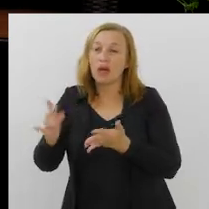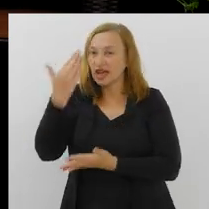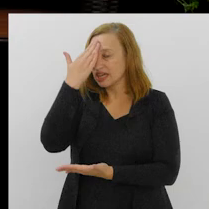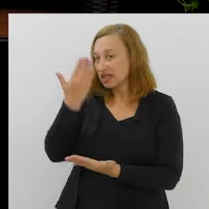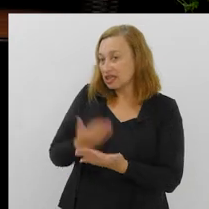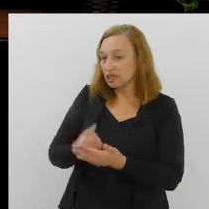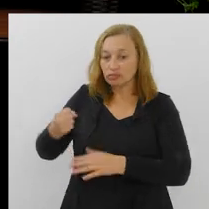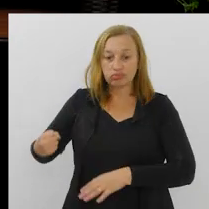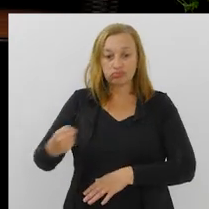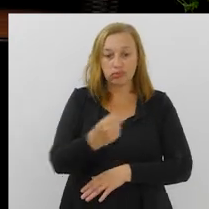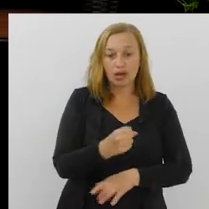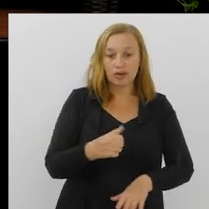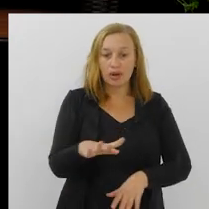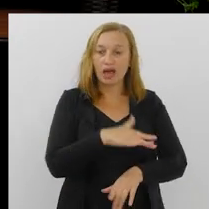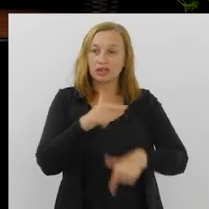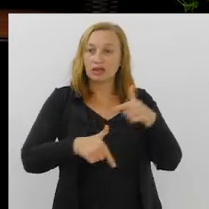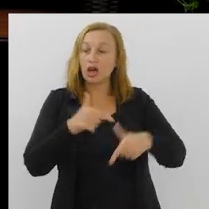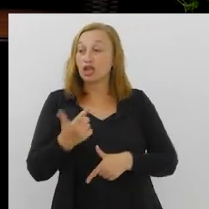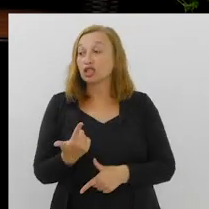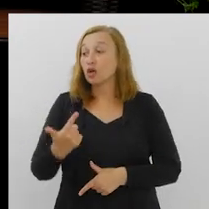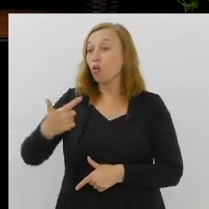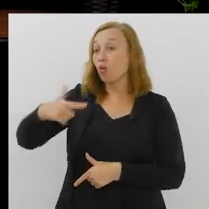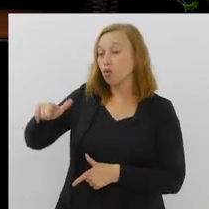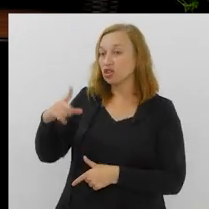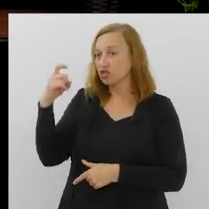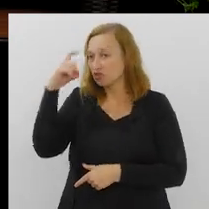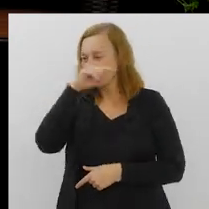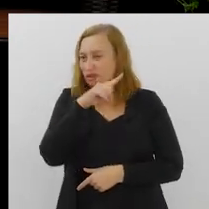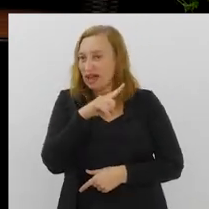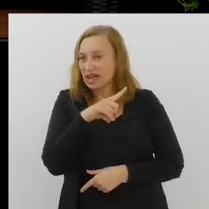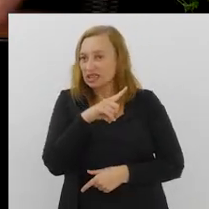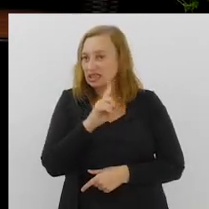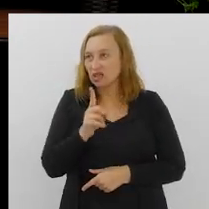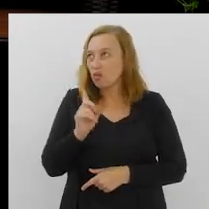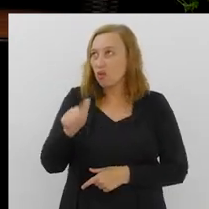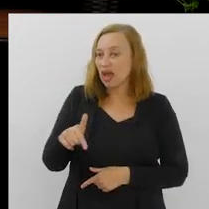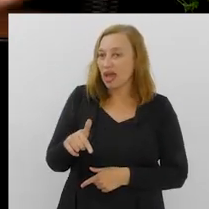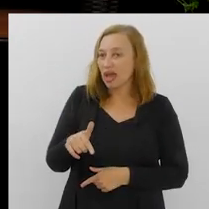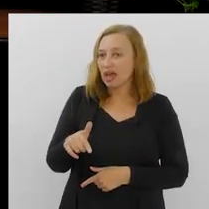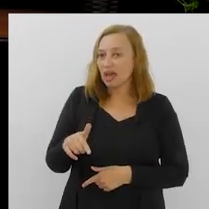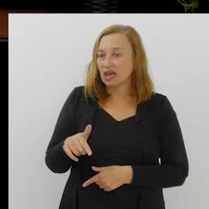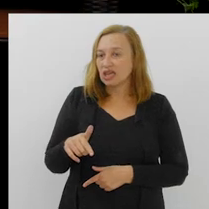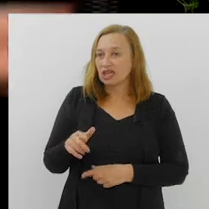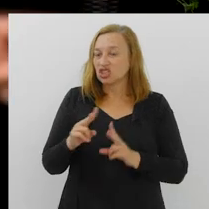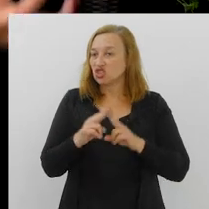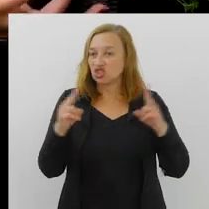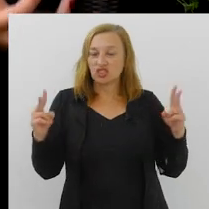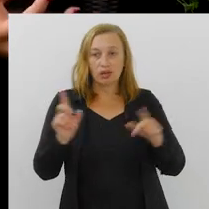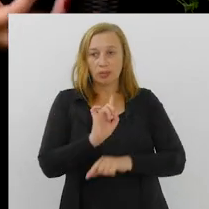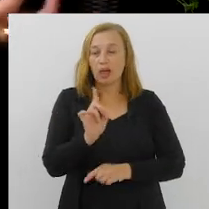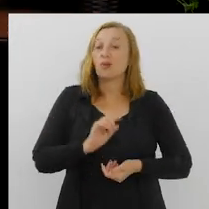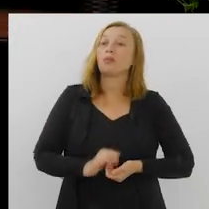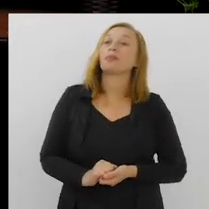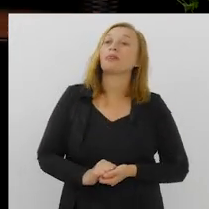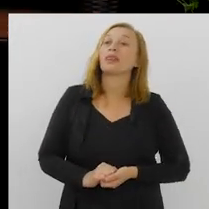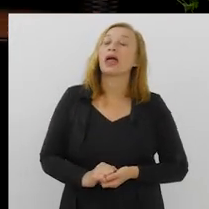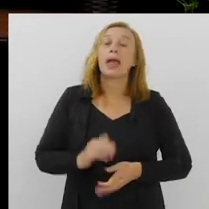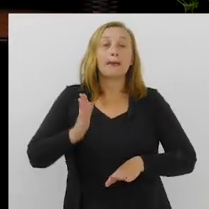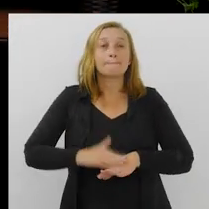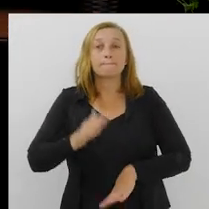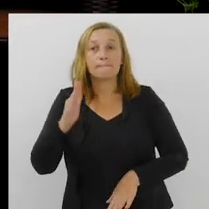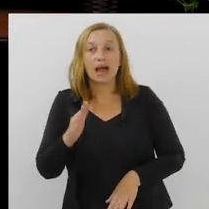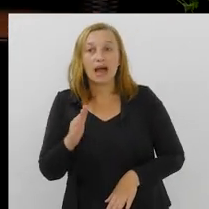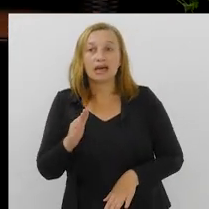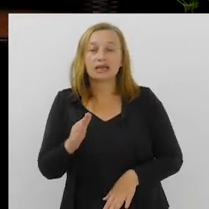e vai para o mercado de trabalho, existem outros obstáculos que não esses do juízo 100% digital, por exemplo.